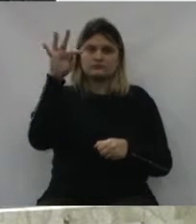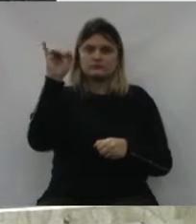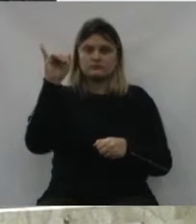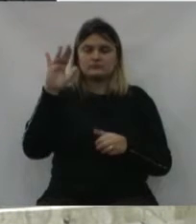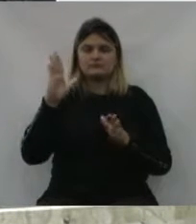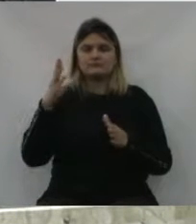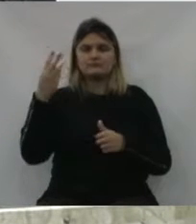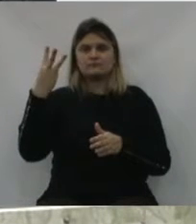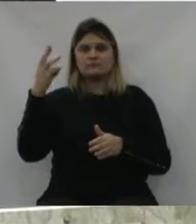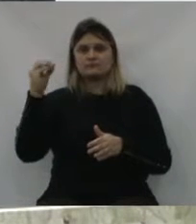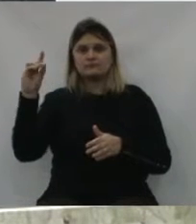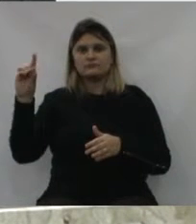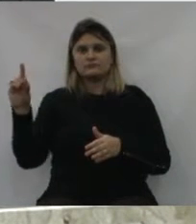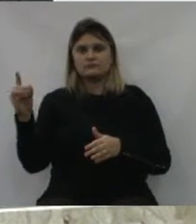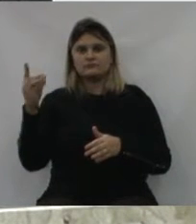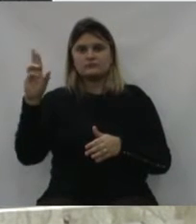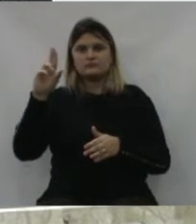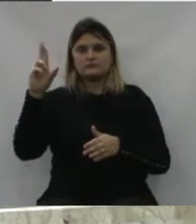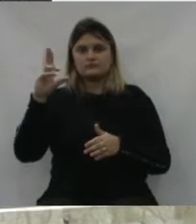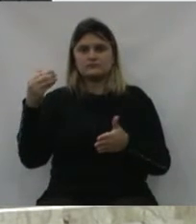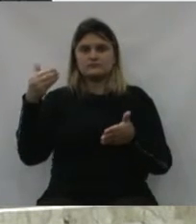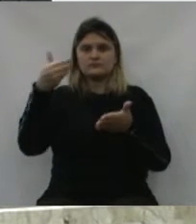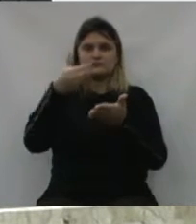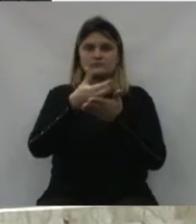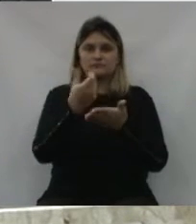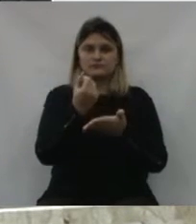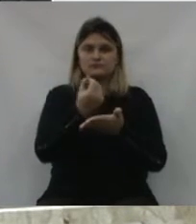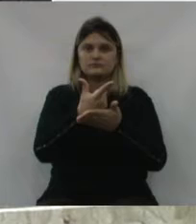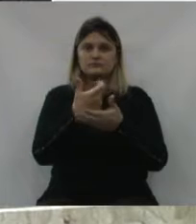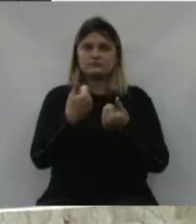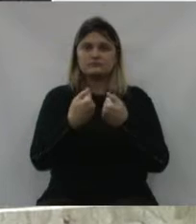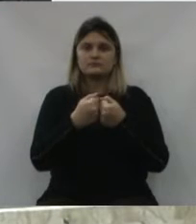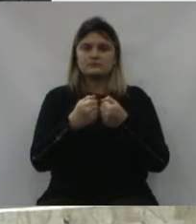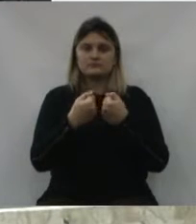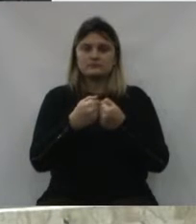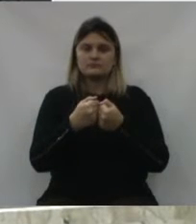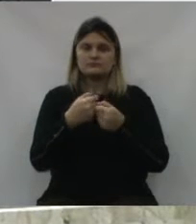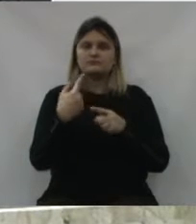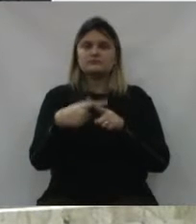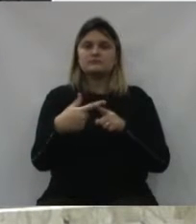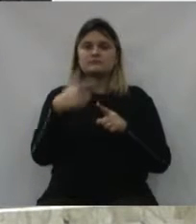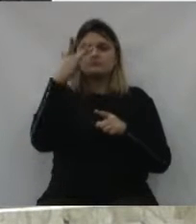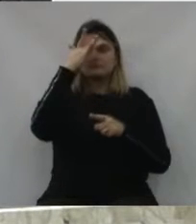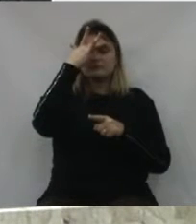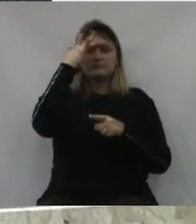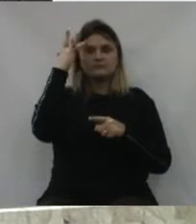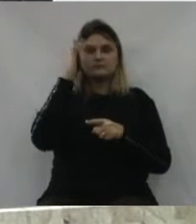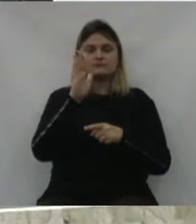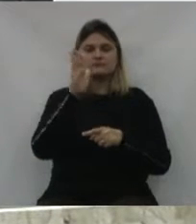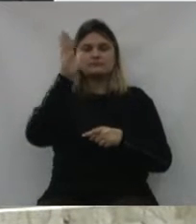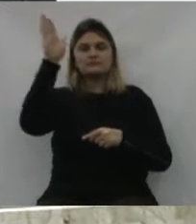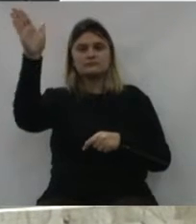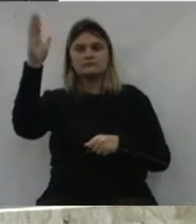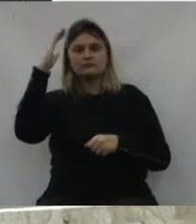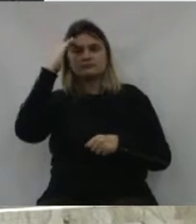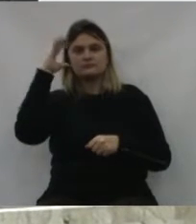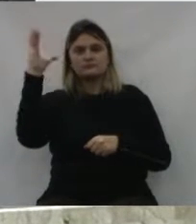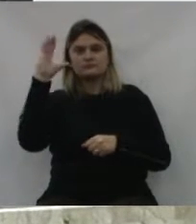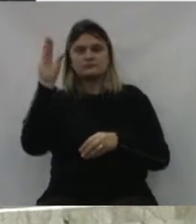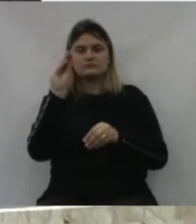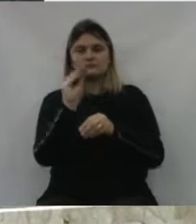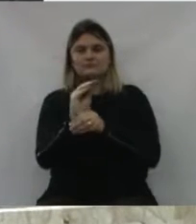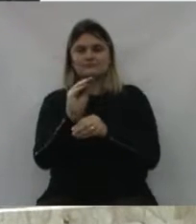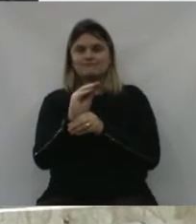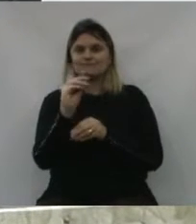onde foram destinados os R$ mil para a compra de um ônibus, porque essas pessoas que vão a